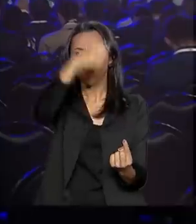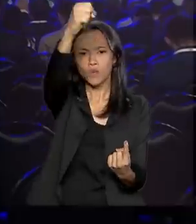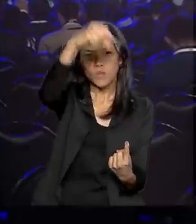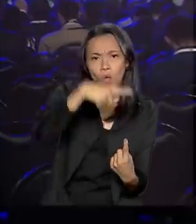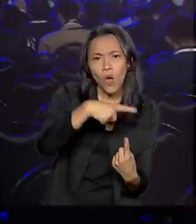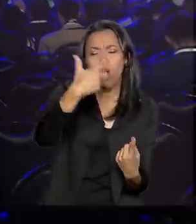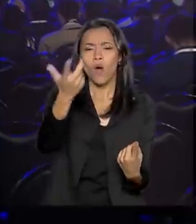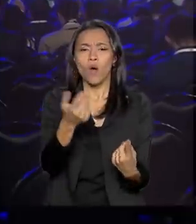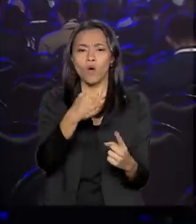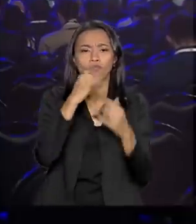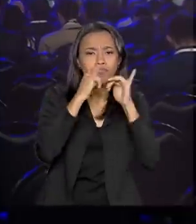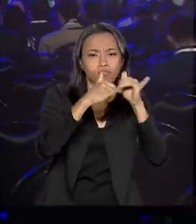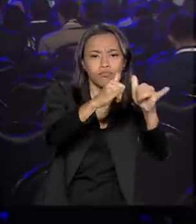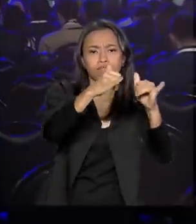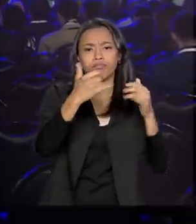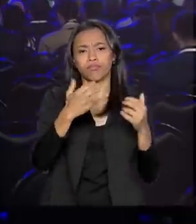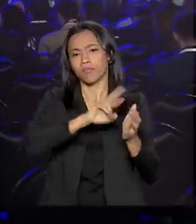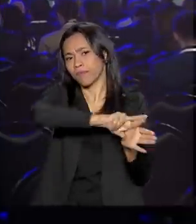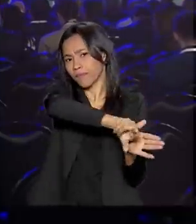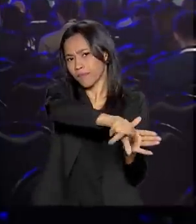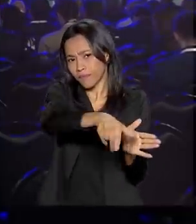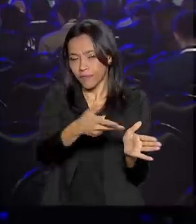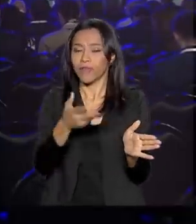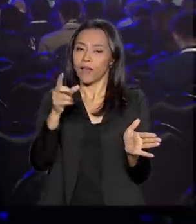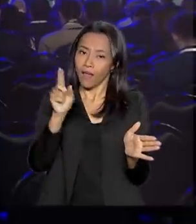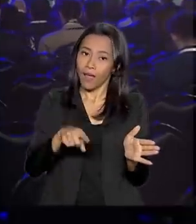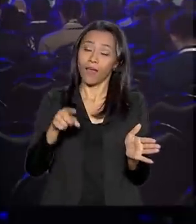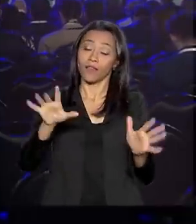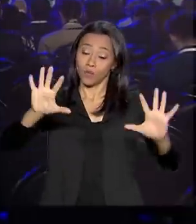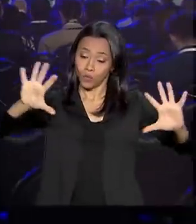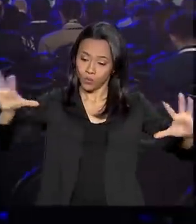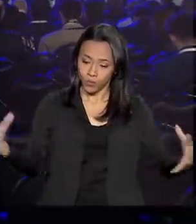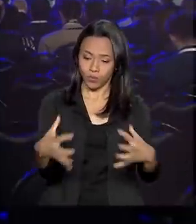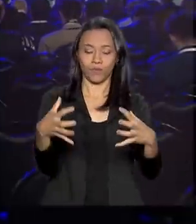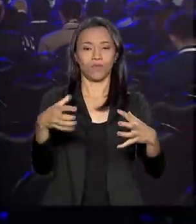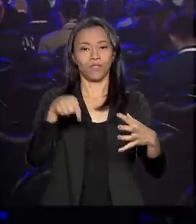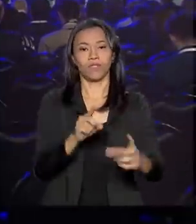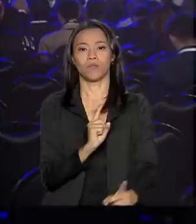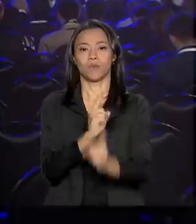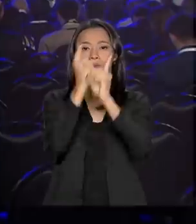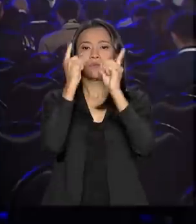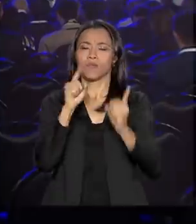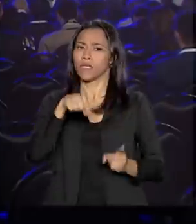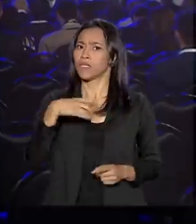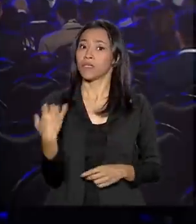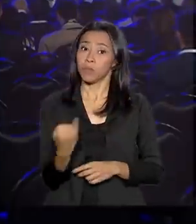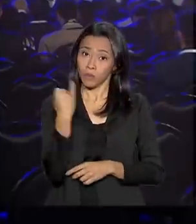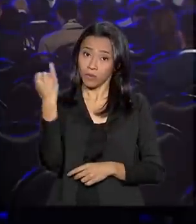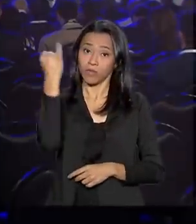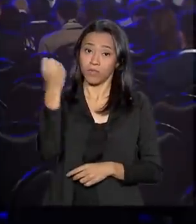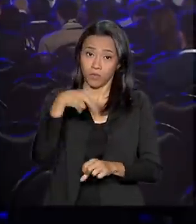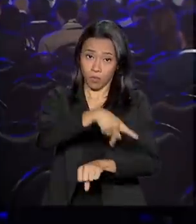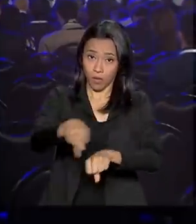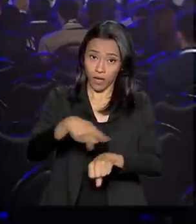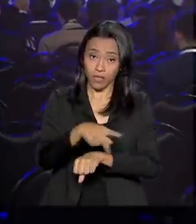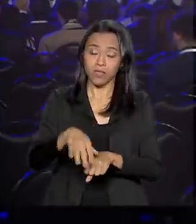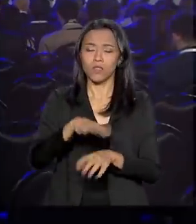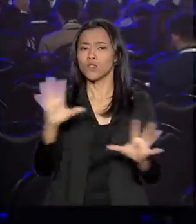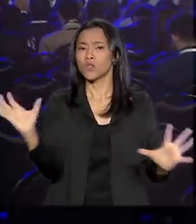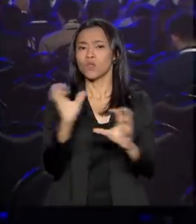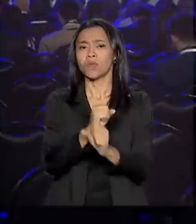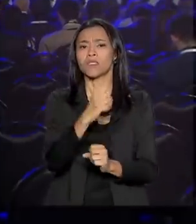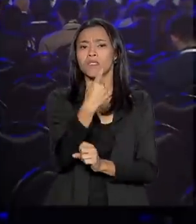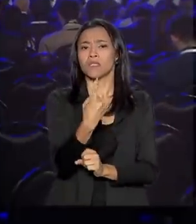energias renováveis, enfim, todo esse parque de energia limpa que é tão importante para o país. Ao todo são 150